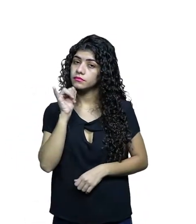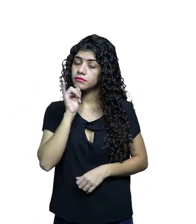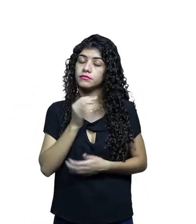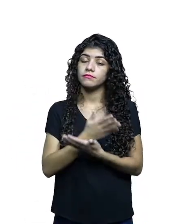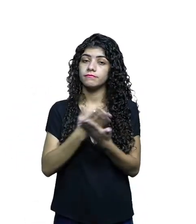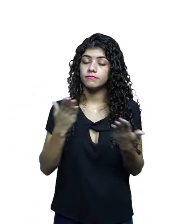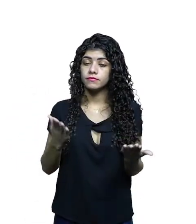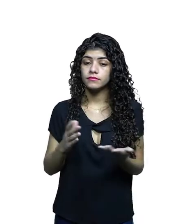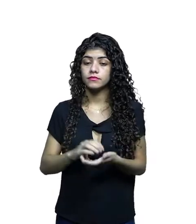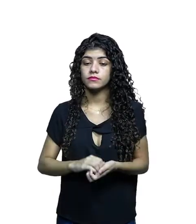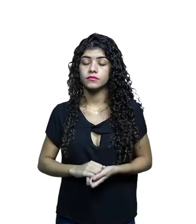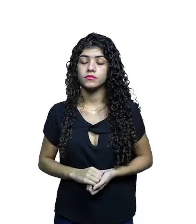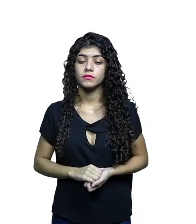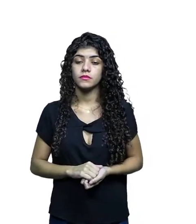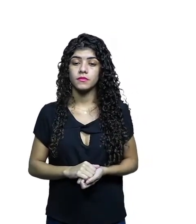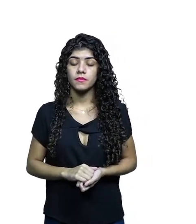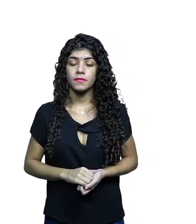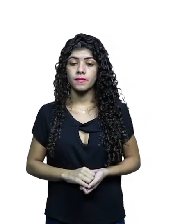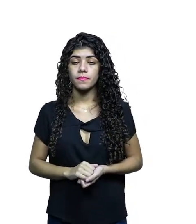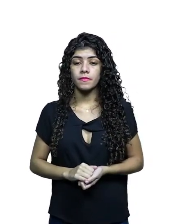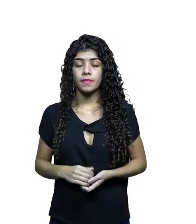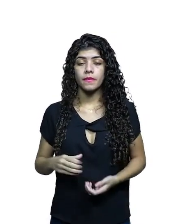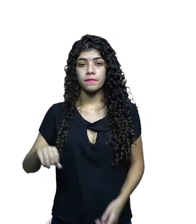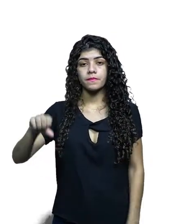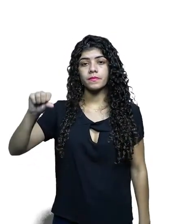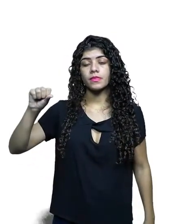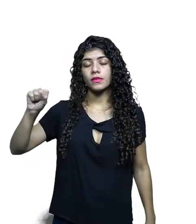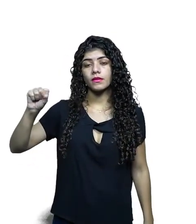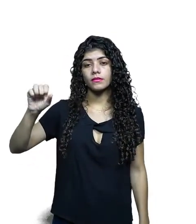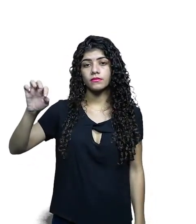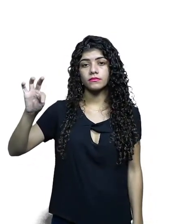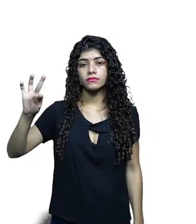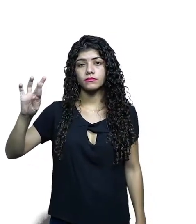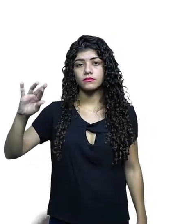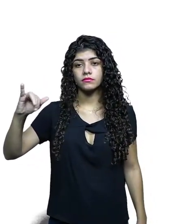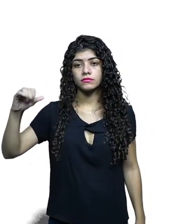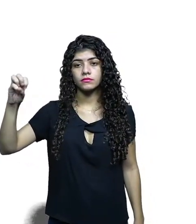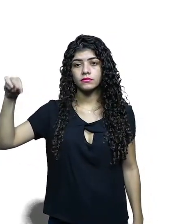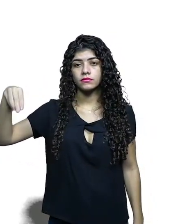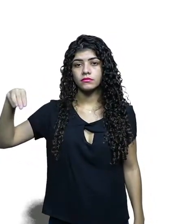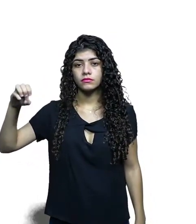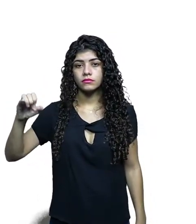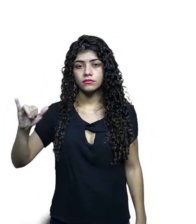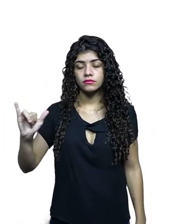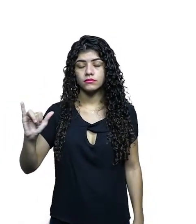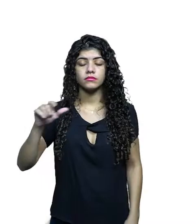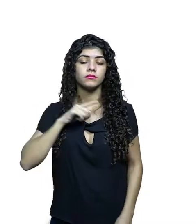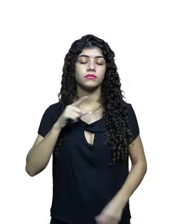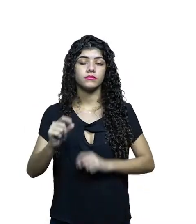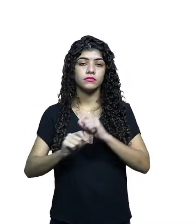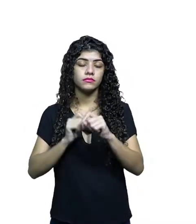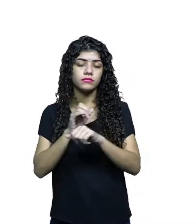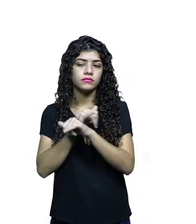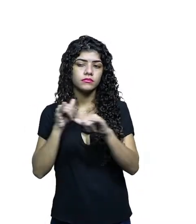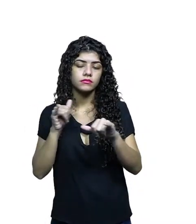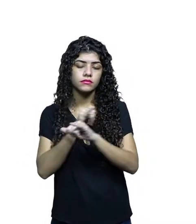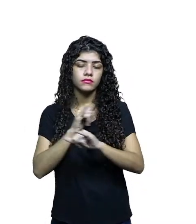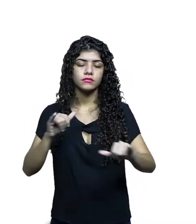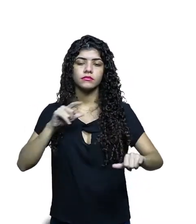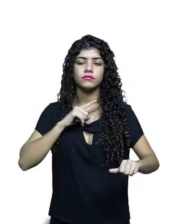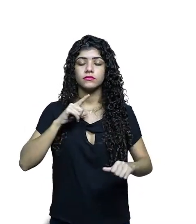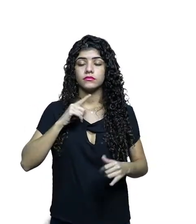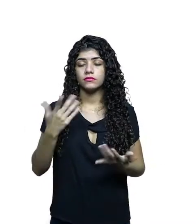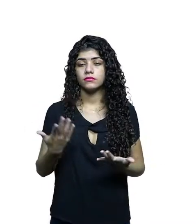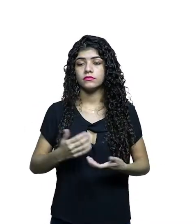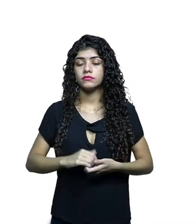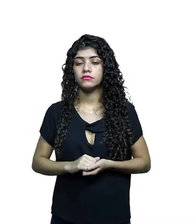dar para vocês de Video On Demand. O streaming é justamente essa via por onde os dados trafegam